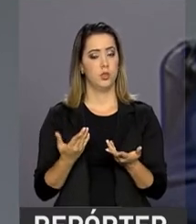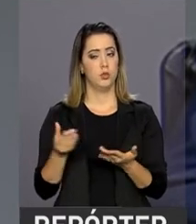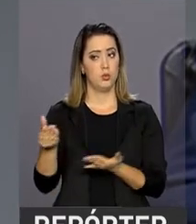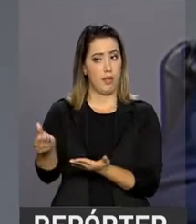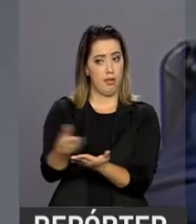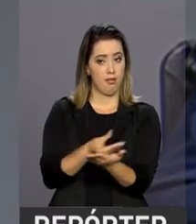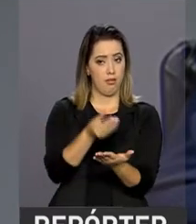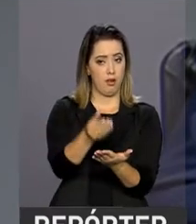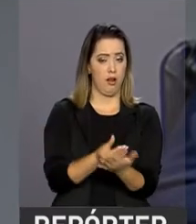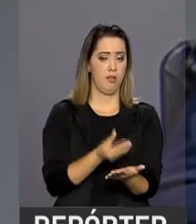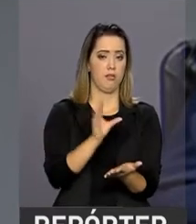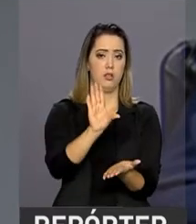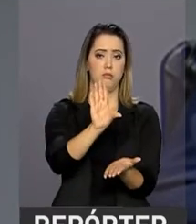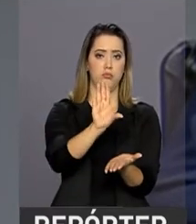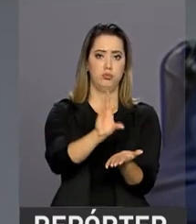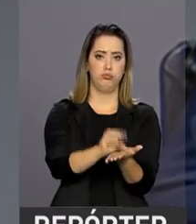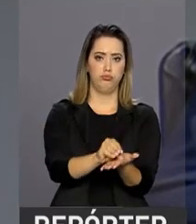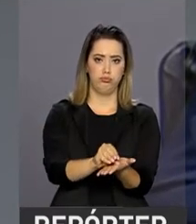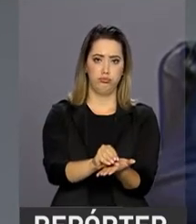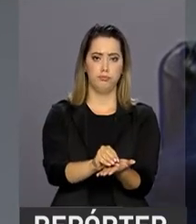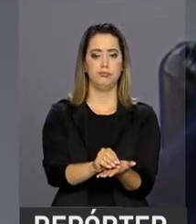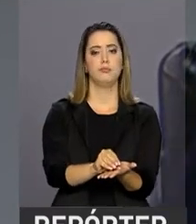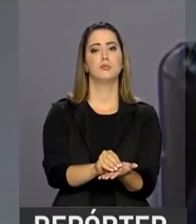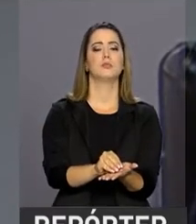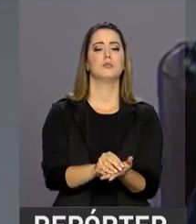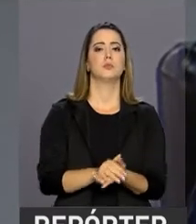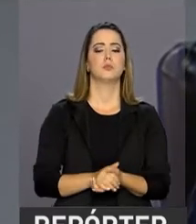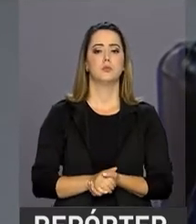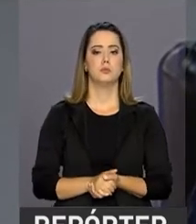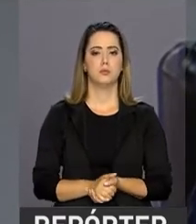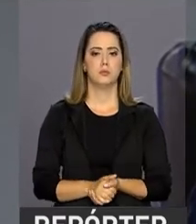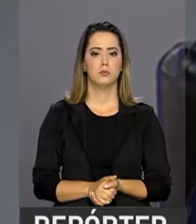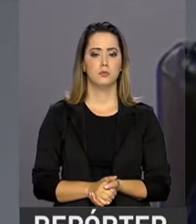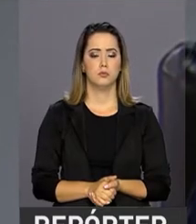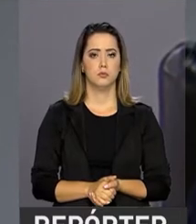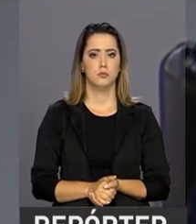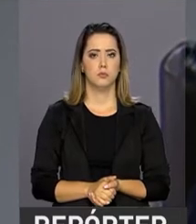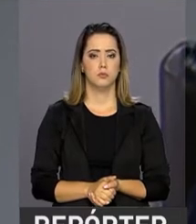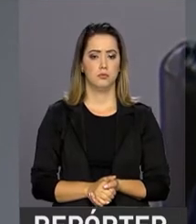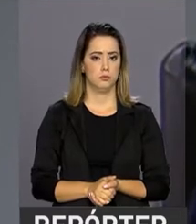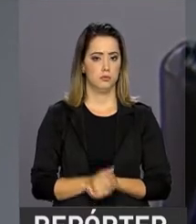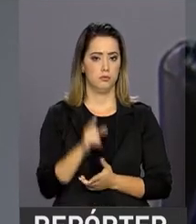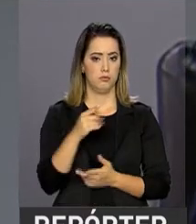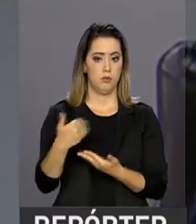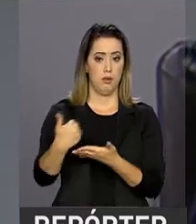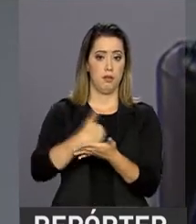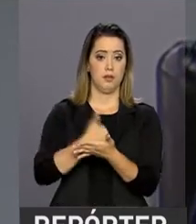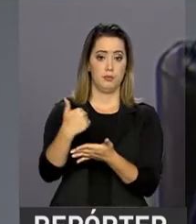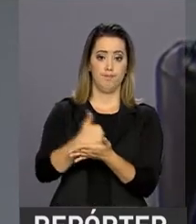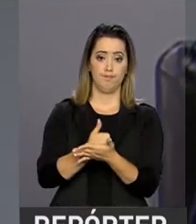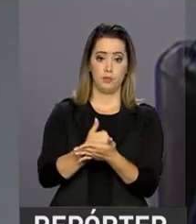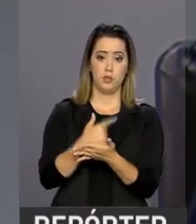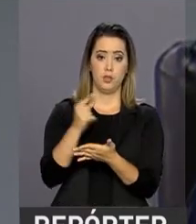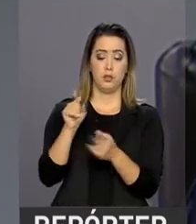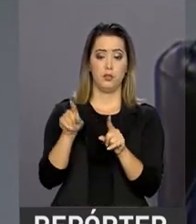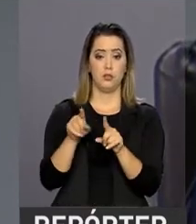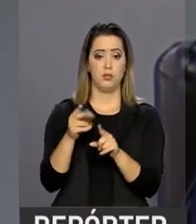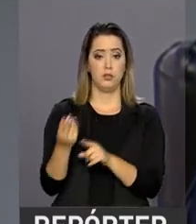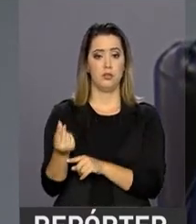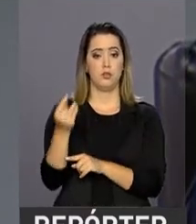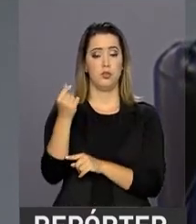de arrecadação como função da